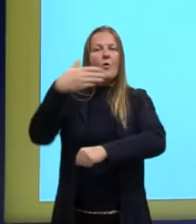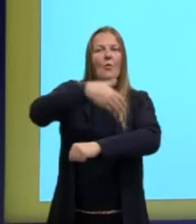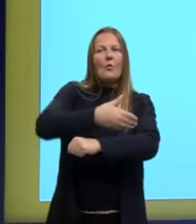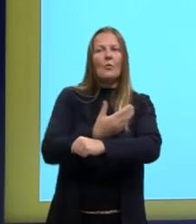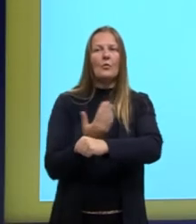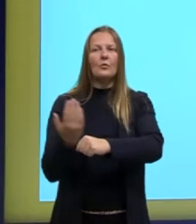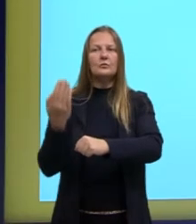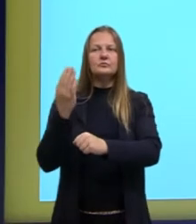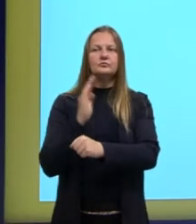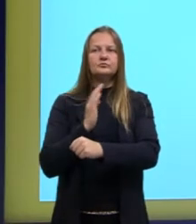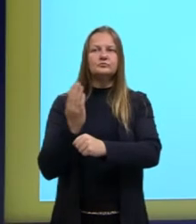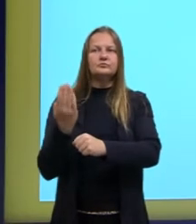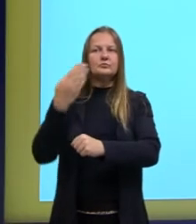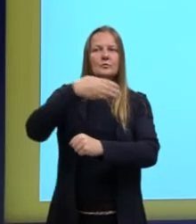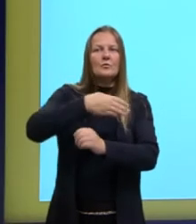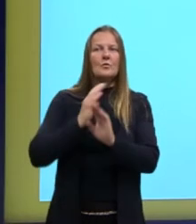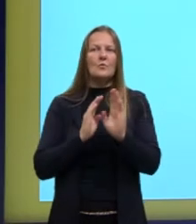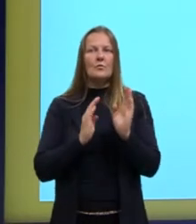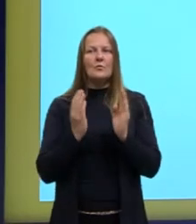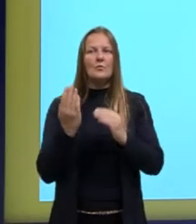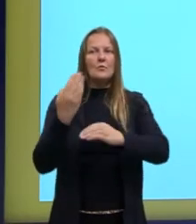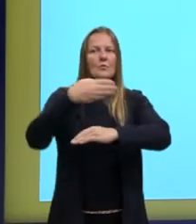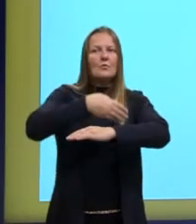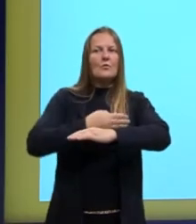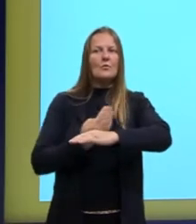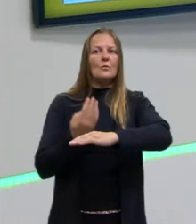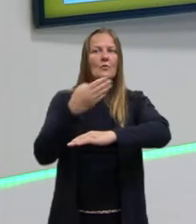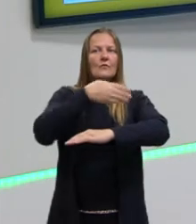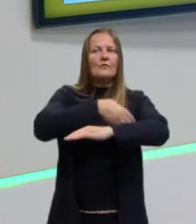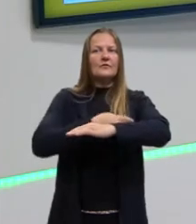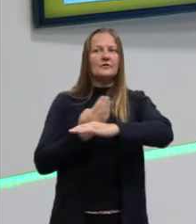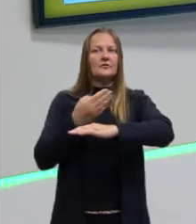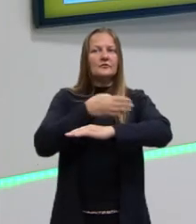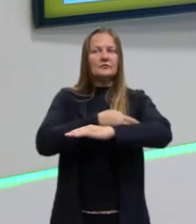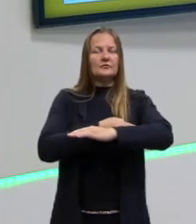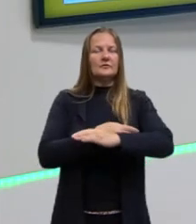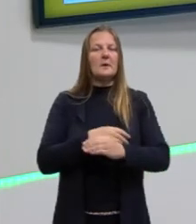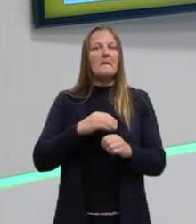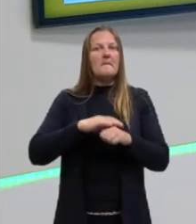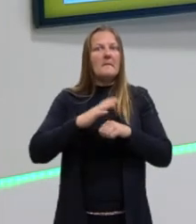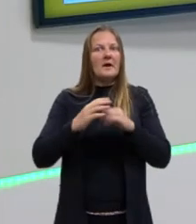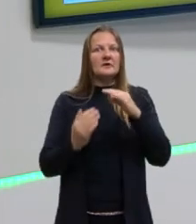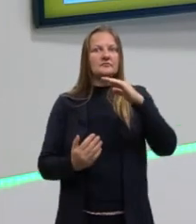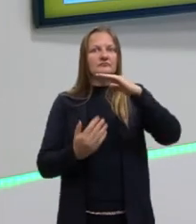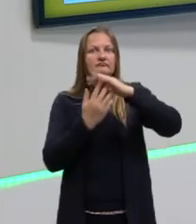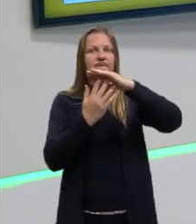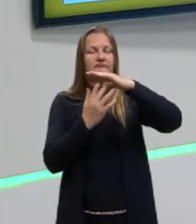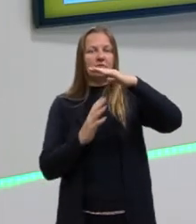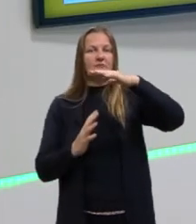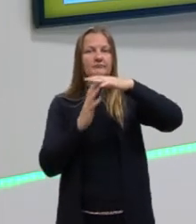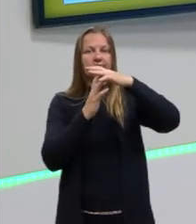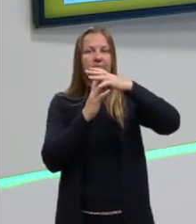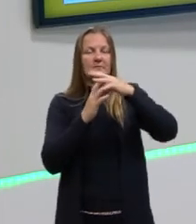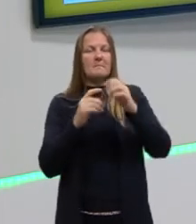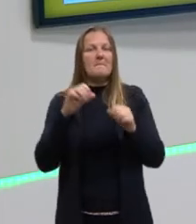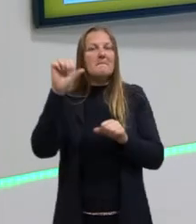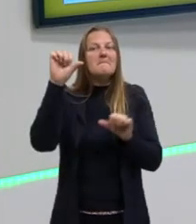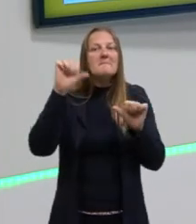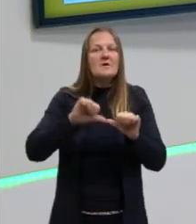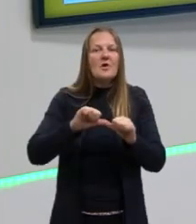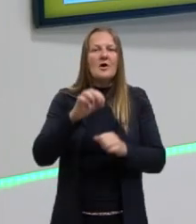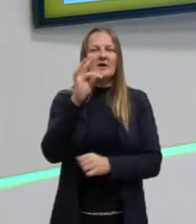Os golfinhos, eles vão estar aí no nível mais elevado da cadeia alimentar, então, eles,